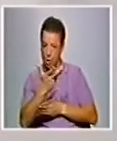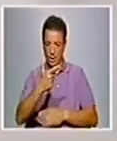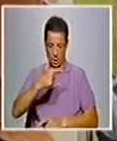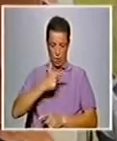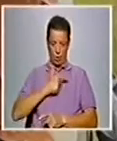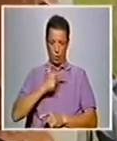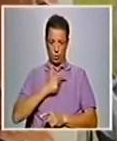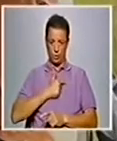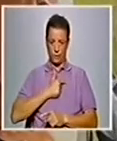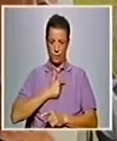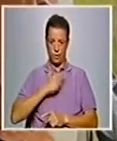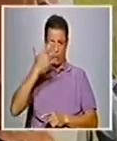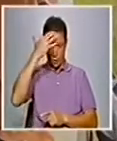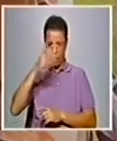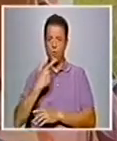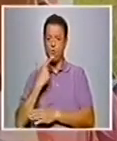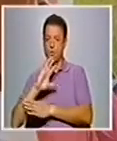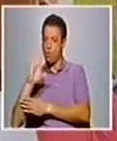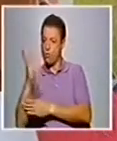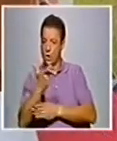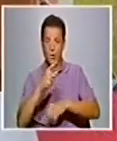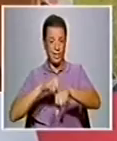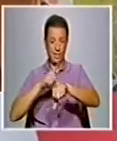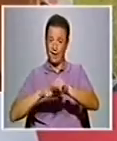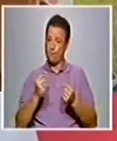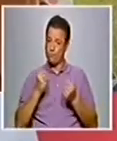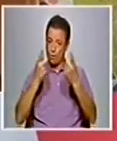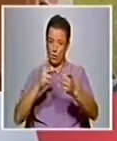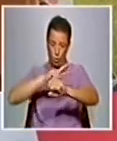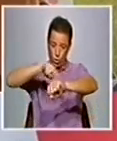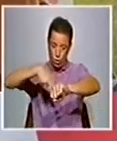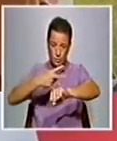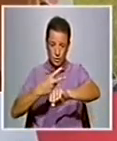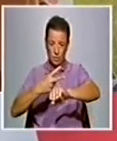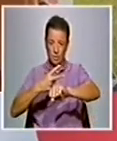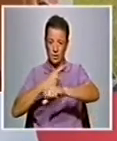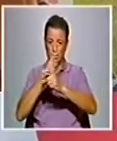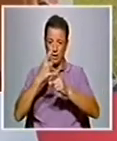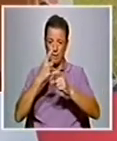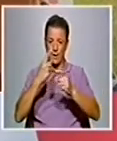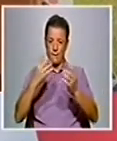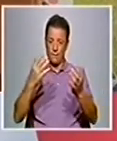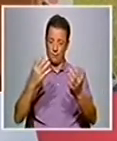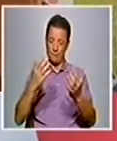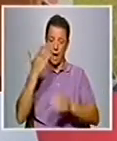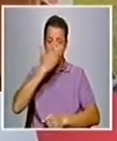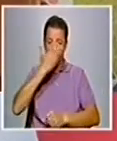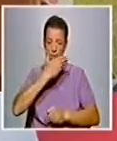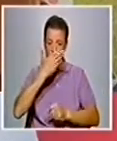com um número significativo. E depois o tempo também é pouco, duas horas. Às vezes para matéria complexa é um bocado